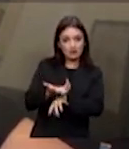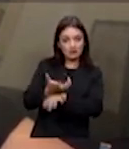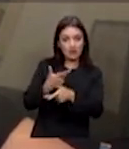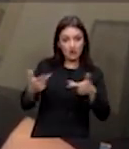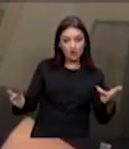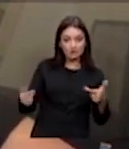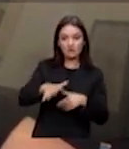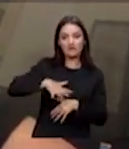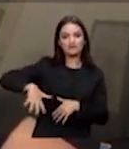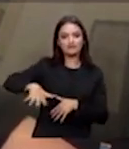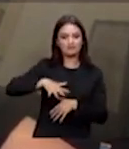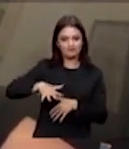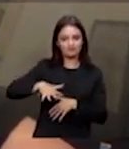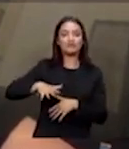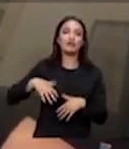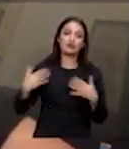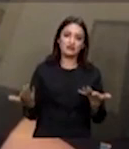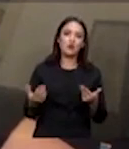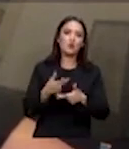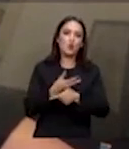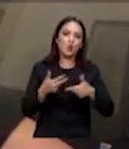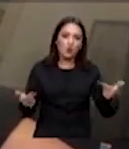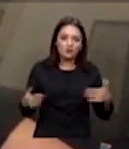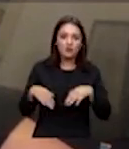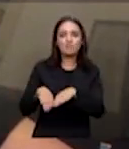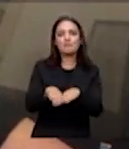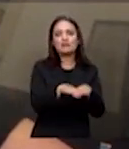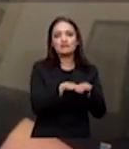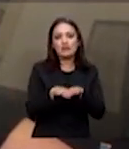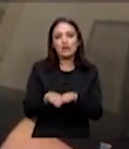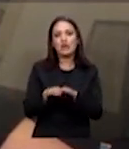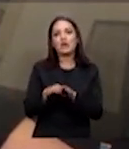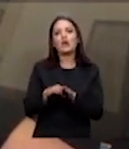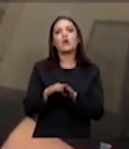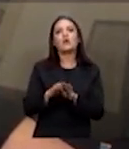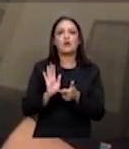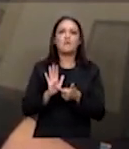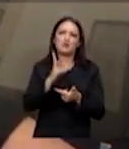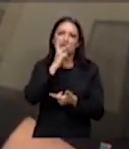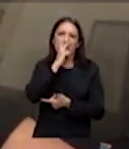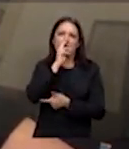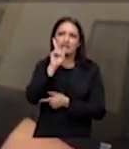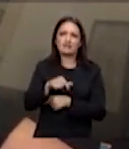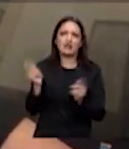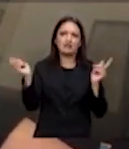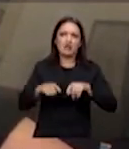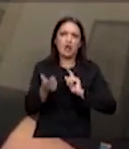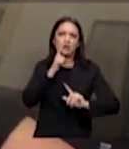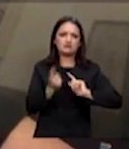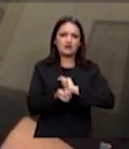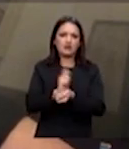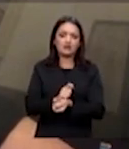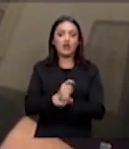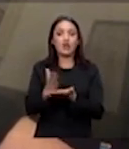da classe comum com medidas universais que aí que se mostram efetivas para todos os alunos e com medidas